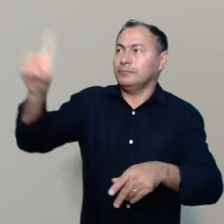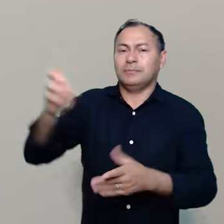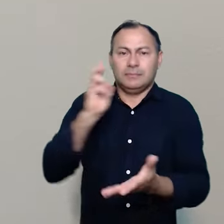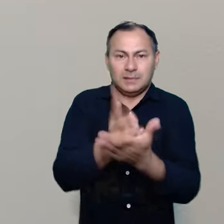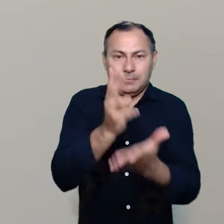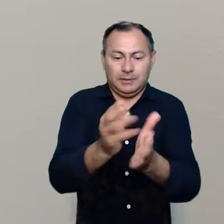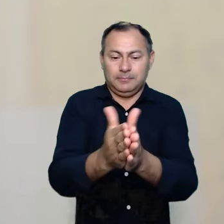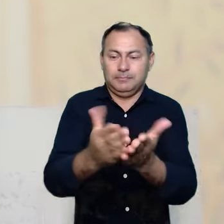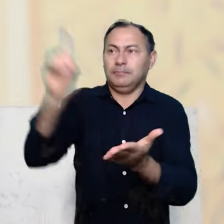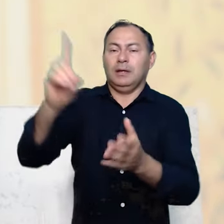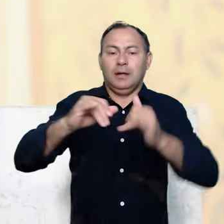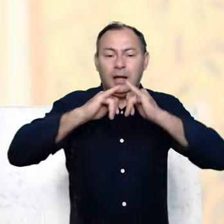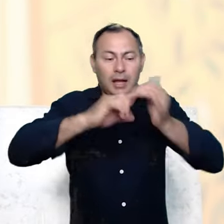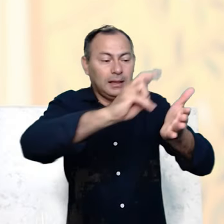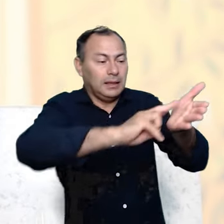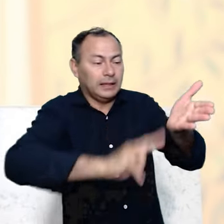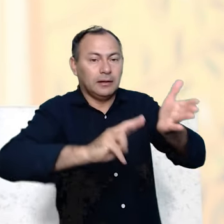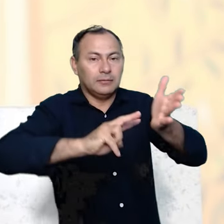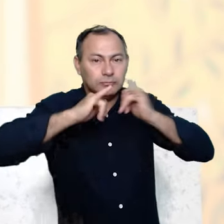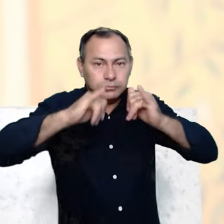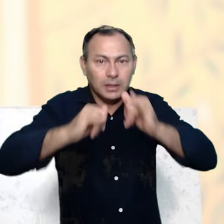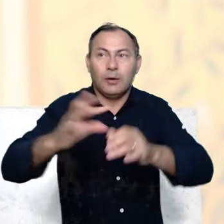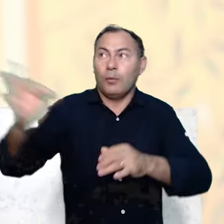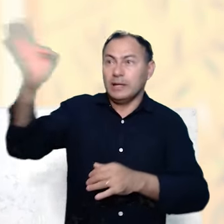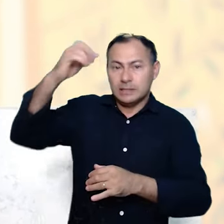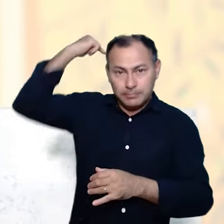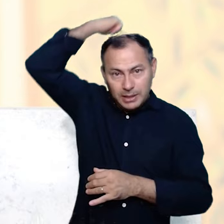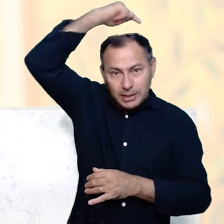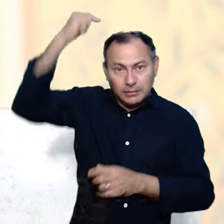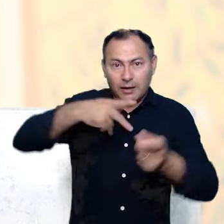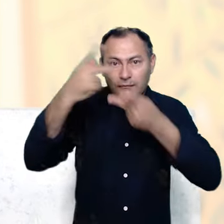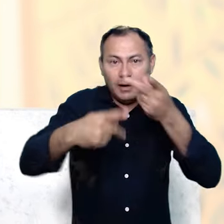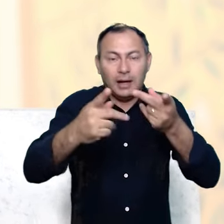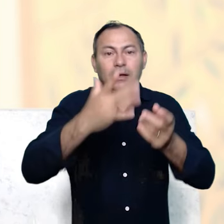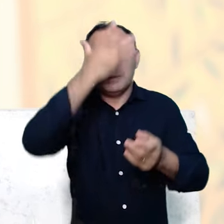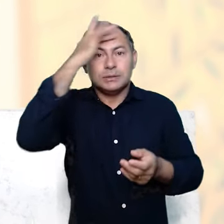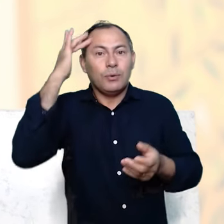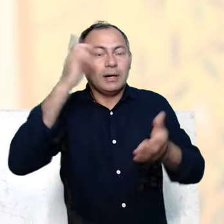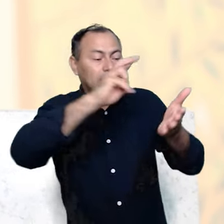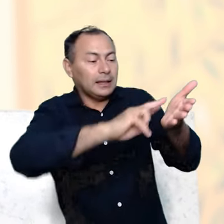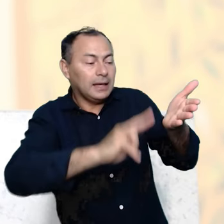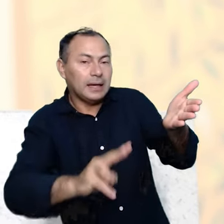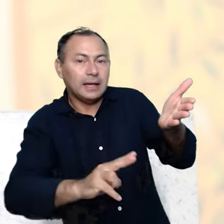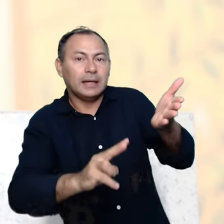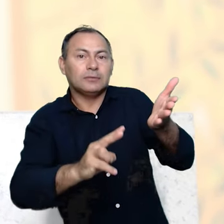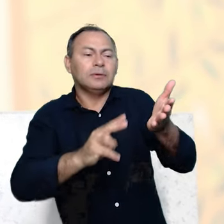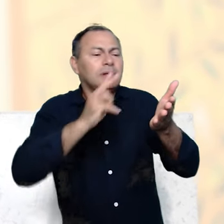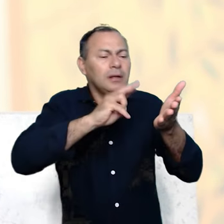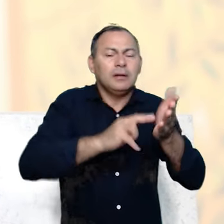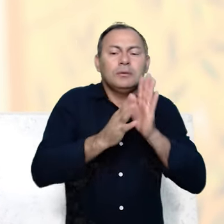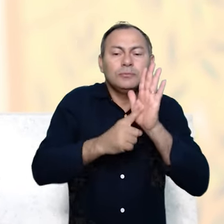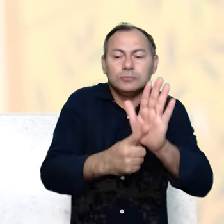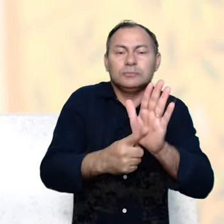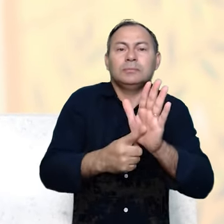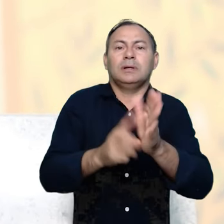Sempre que a palavra de Deus é proclamada, é o Espírito que fala por meio da voz do leitor e doa o fervor para